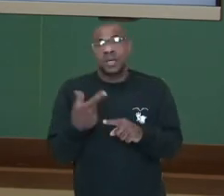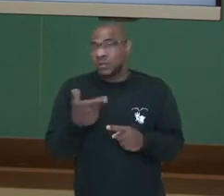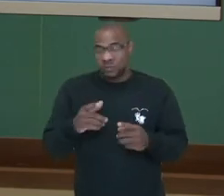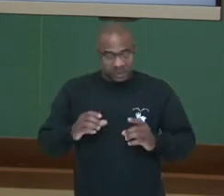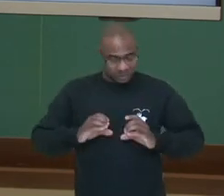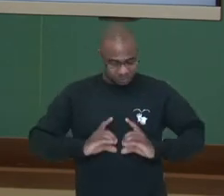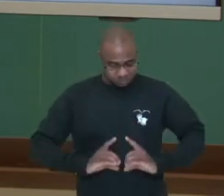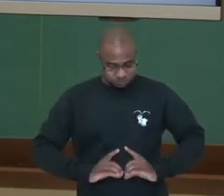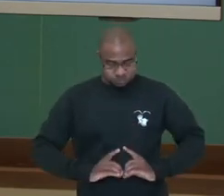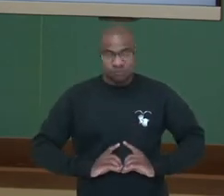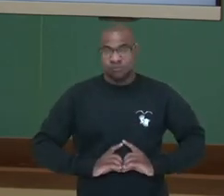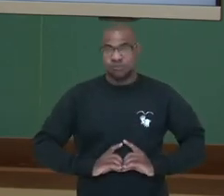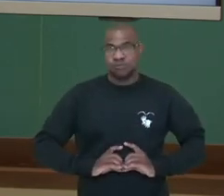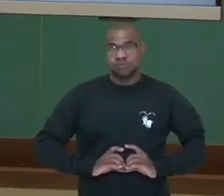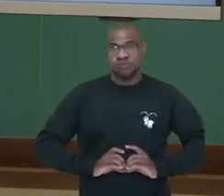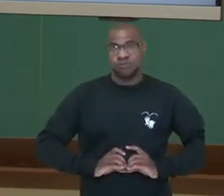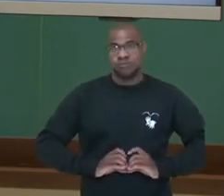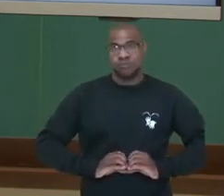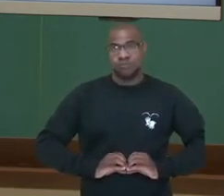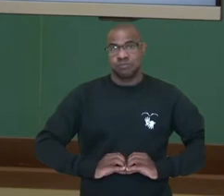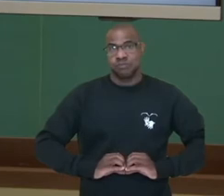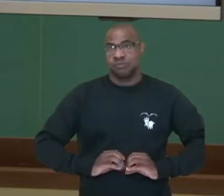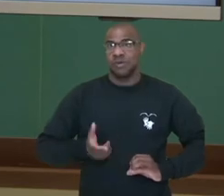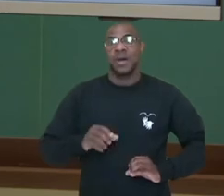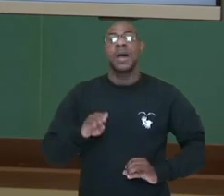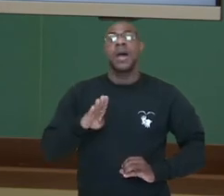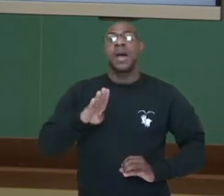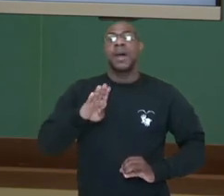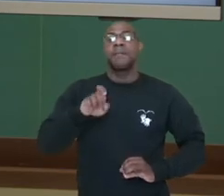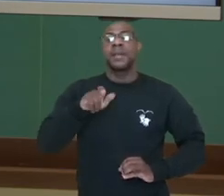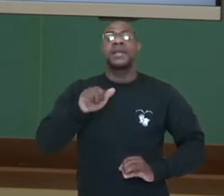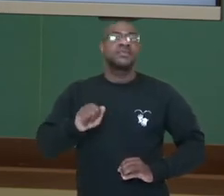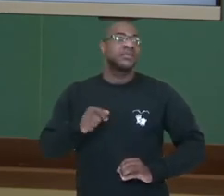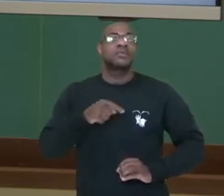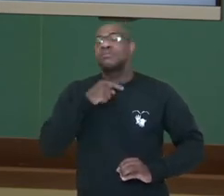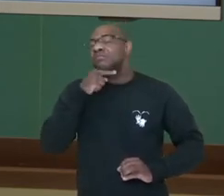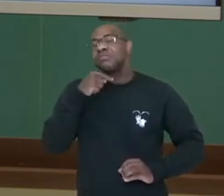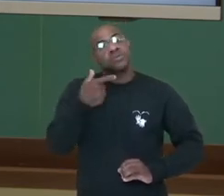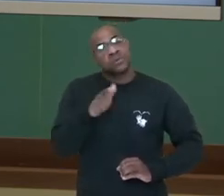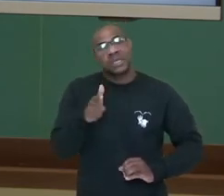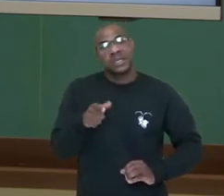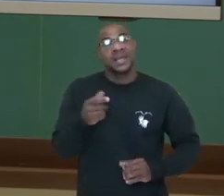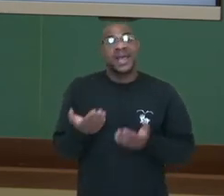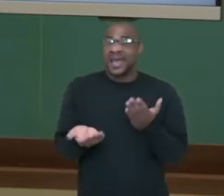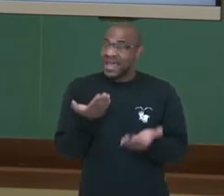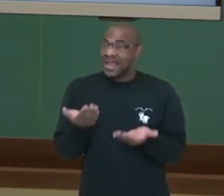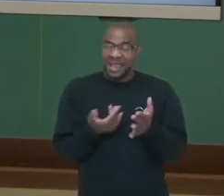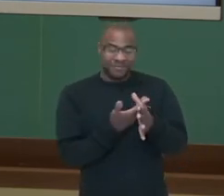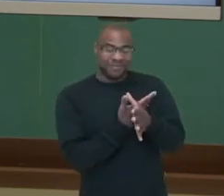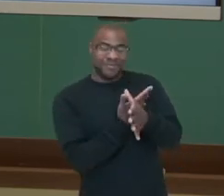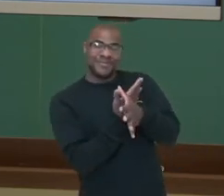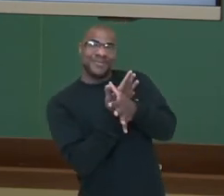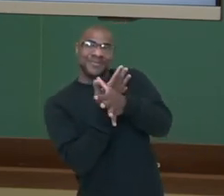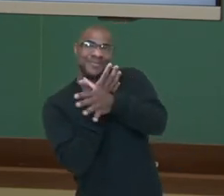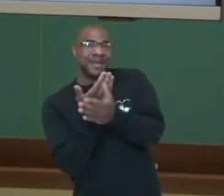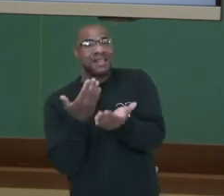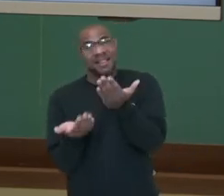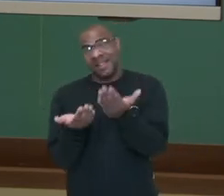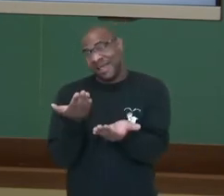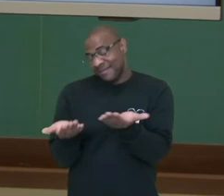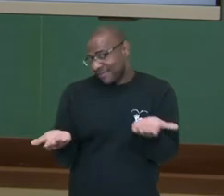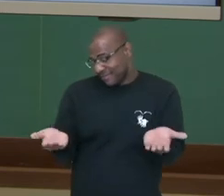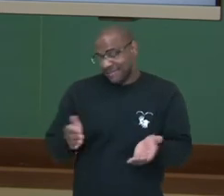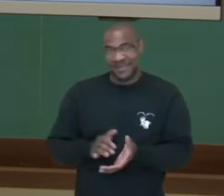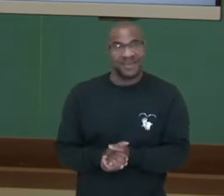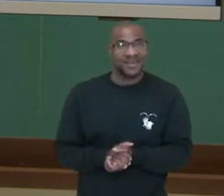urinária, né? Então ele não consegue armazenar, tá? Então ele é mais leve, consegue voar e por isso ele vai excretar o ácido úrico,